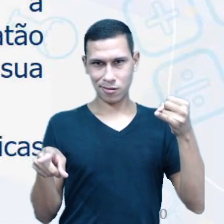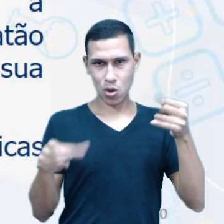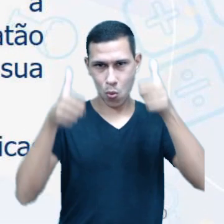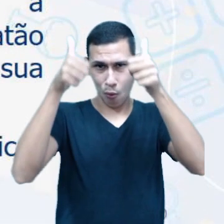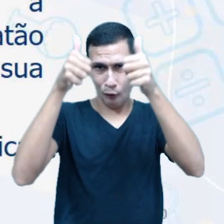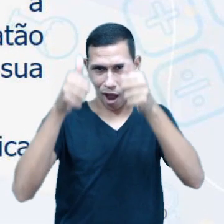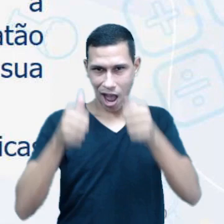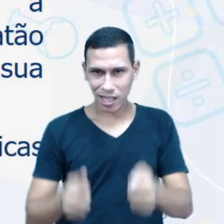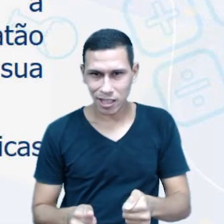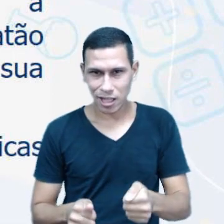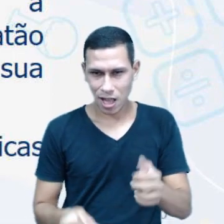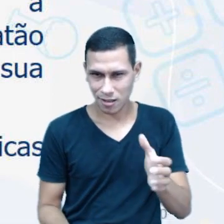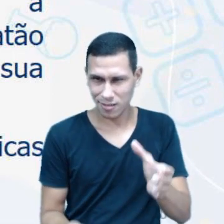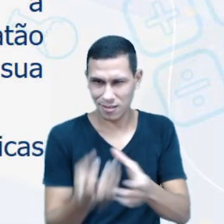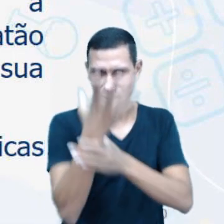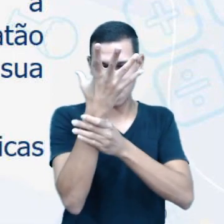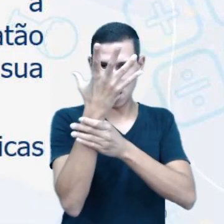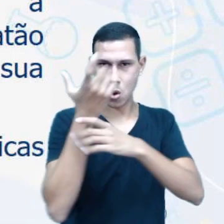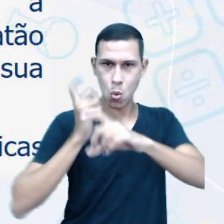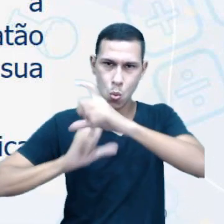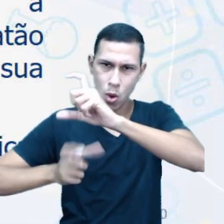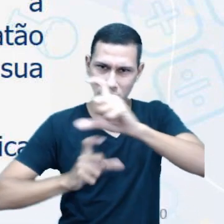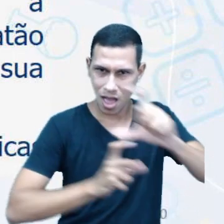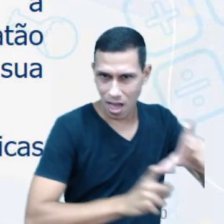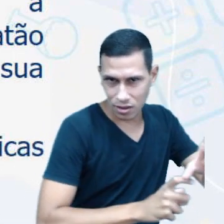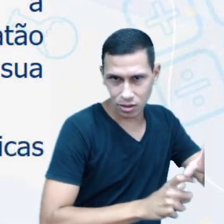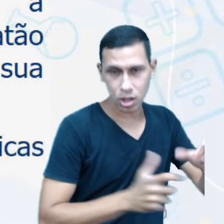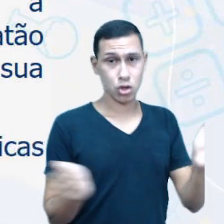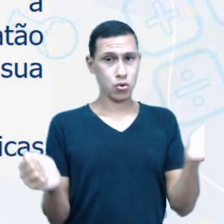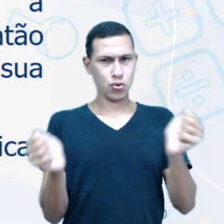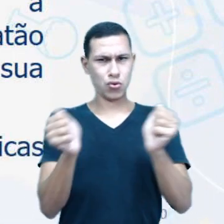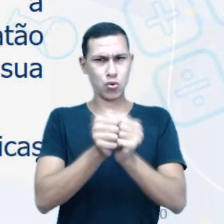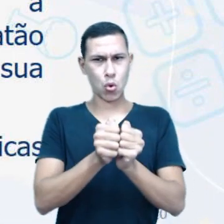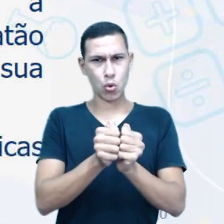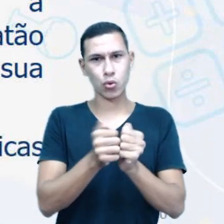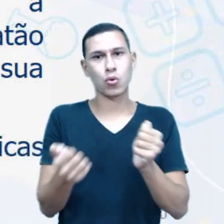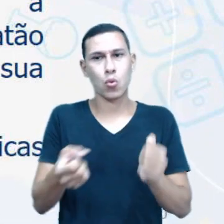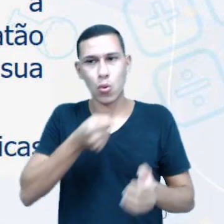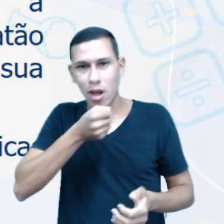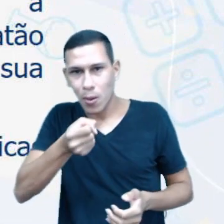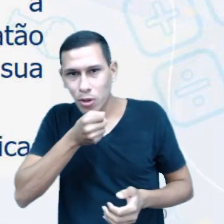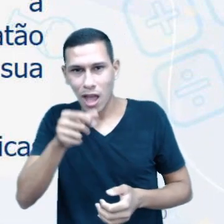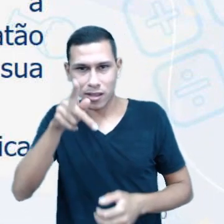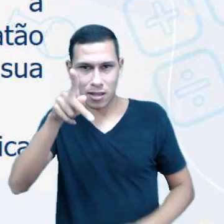irá fazer uma charge para sair junto com a reportagem do Paulo Rai.